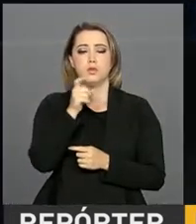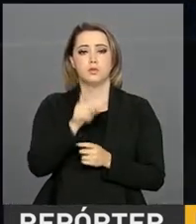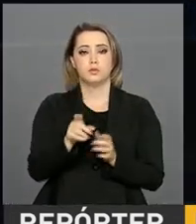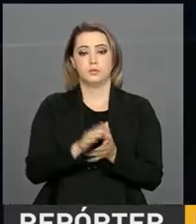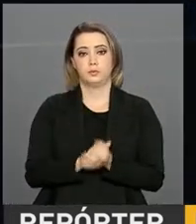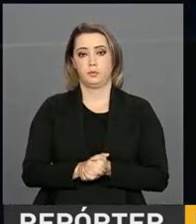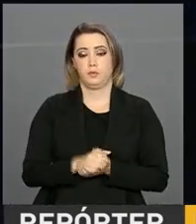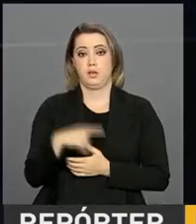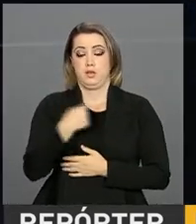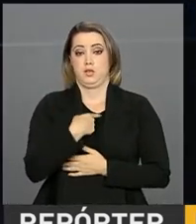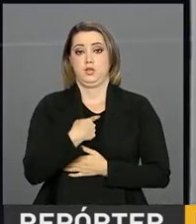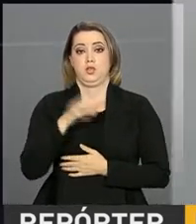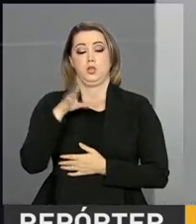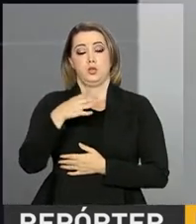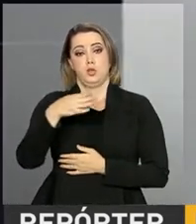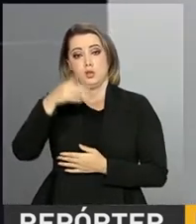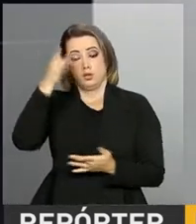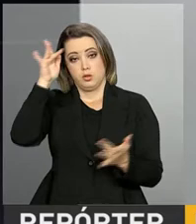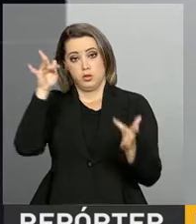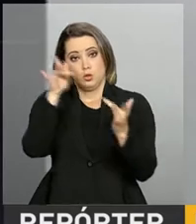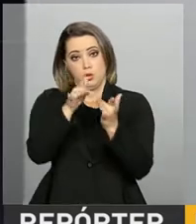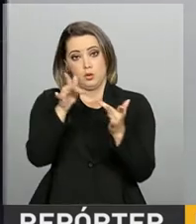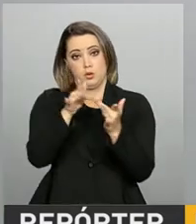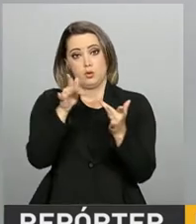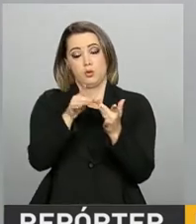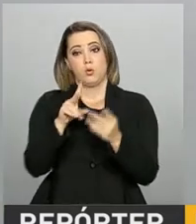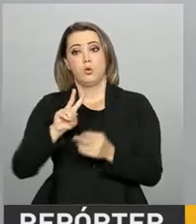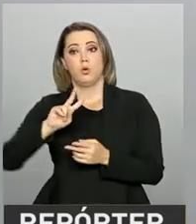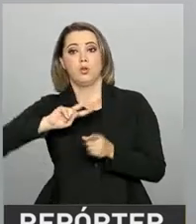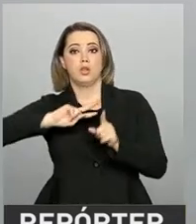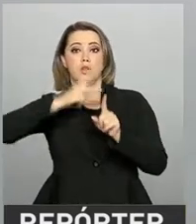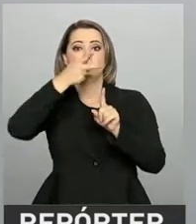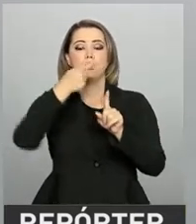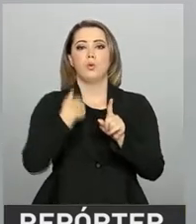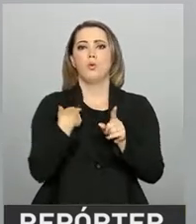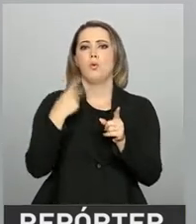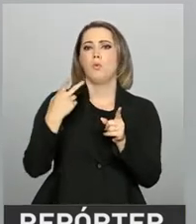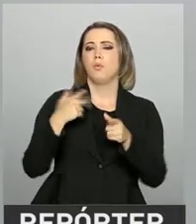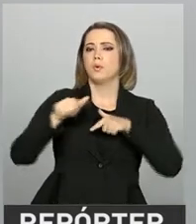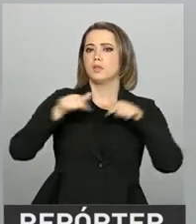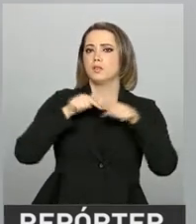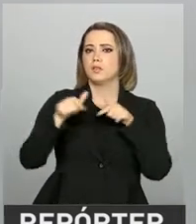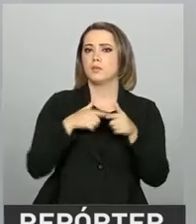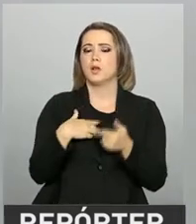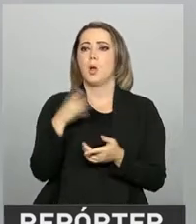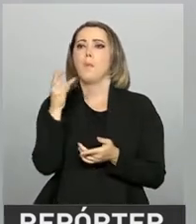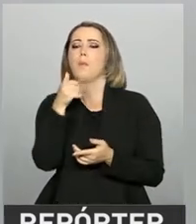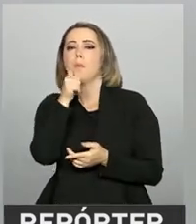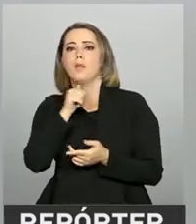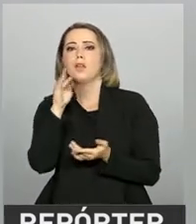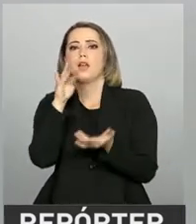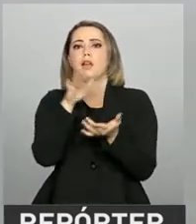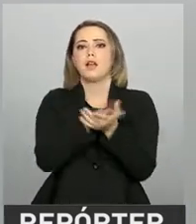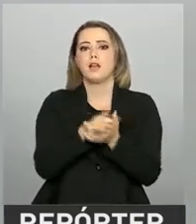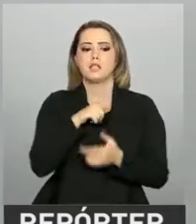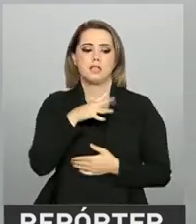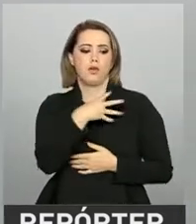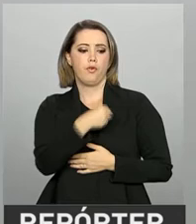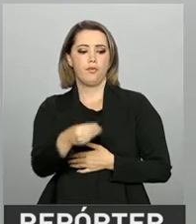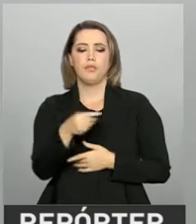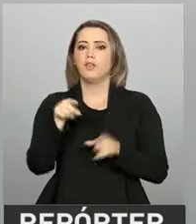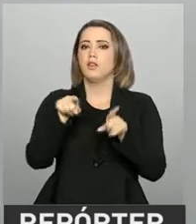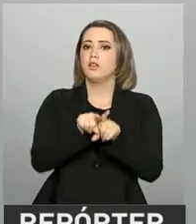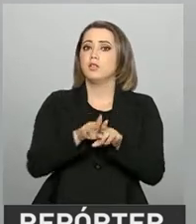quando a gente aceita o argumento de que a mulher se casa, ou de que a mulher tem um companheiro, que a mulher tem um filho,